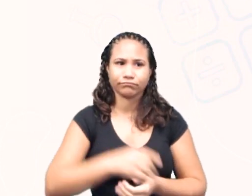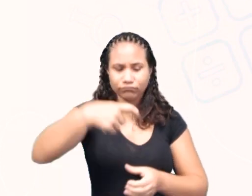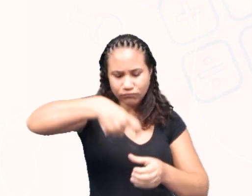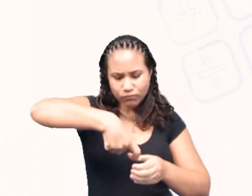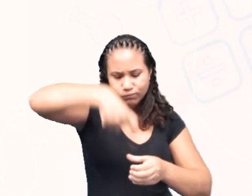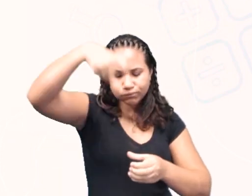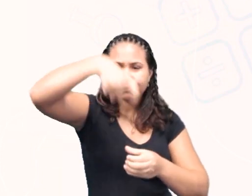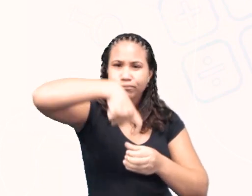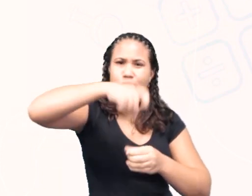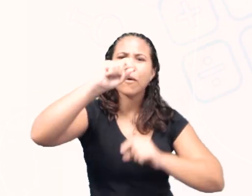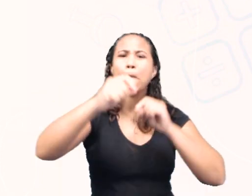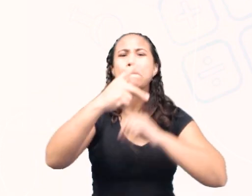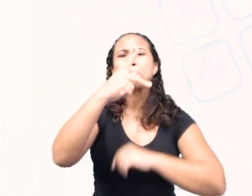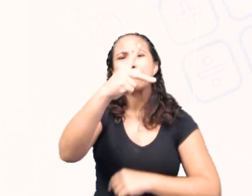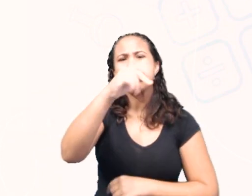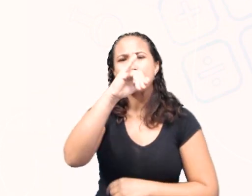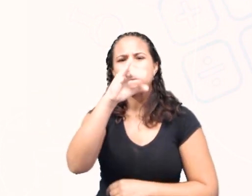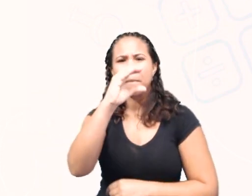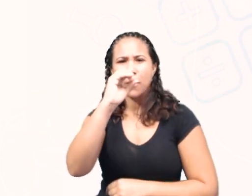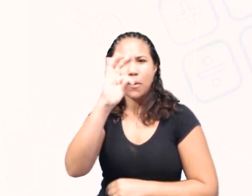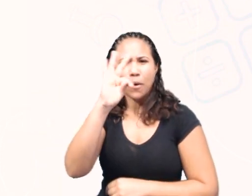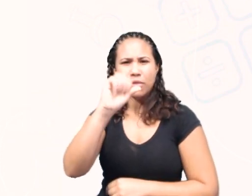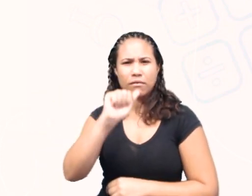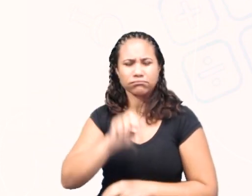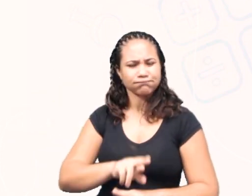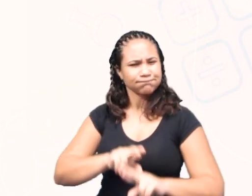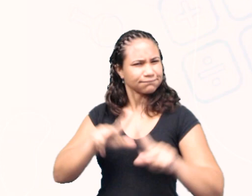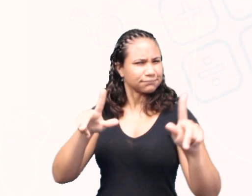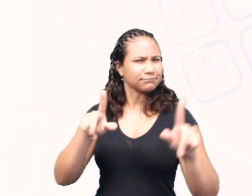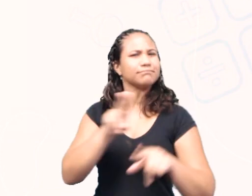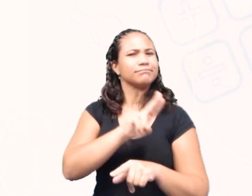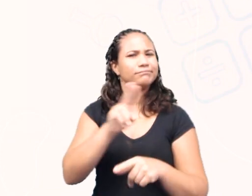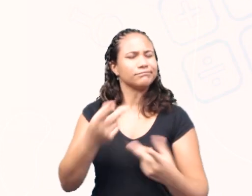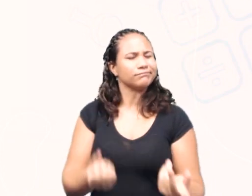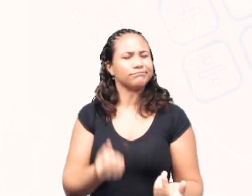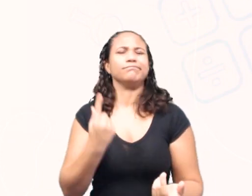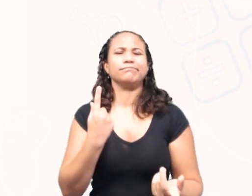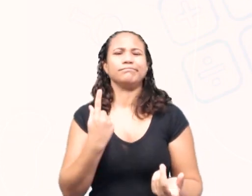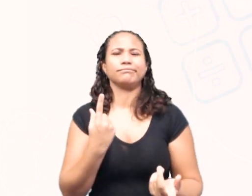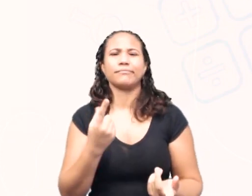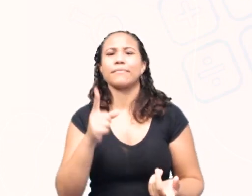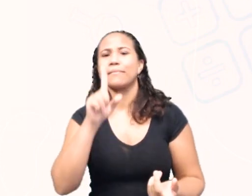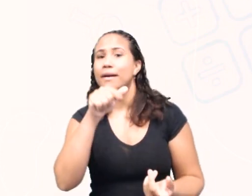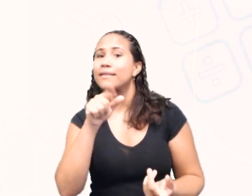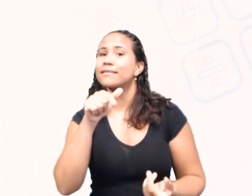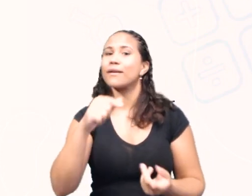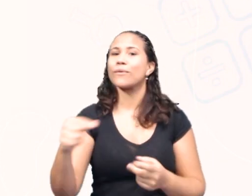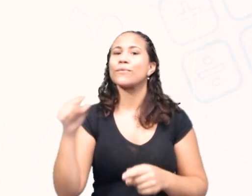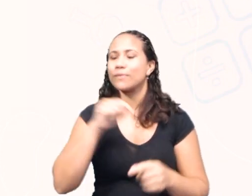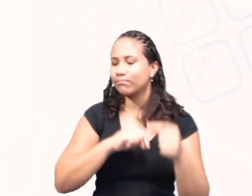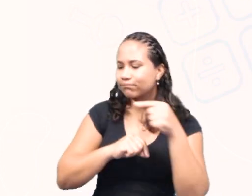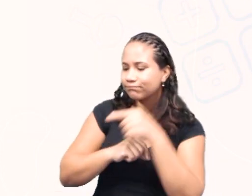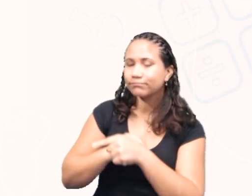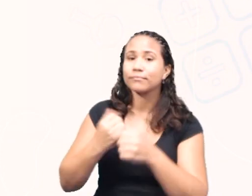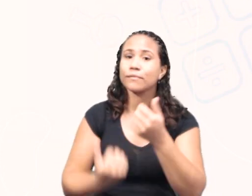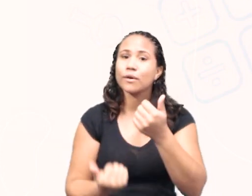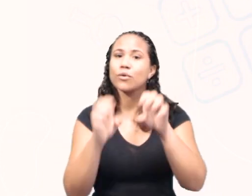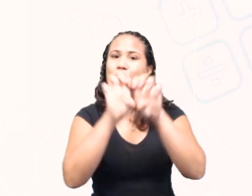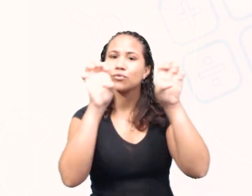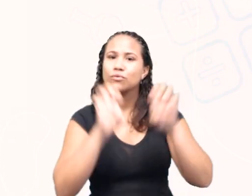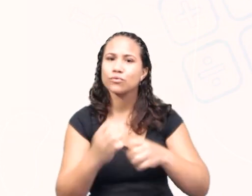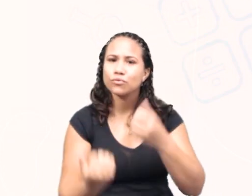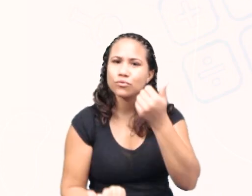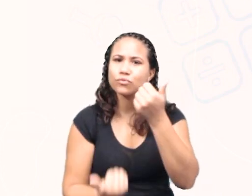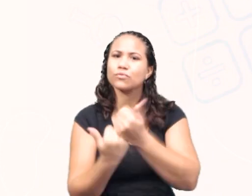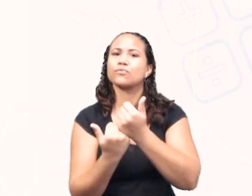O que seria uma picota? É um nome um pouco diferente. Mas isso aí é uma estrutura usada